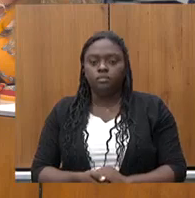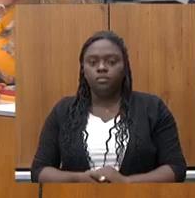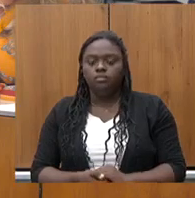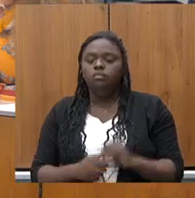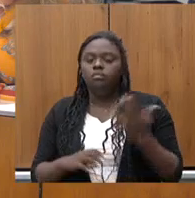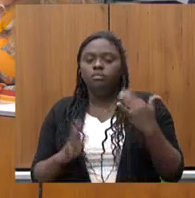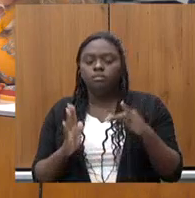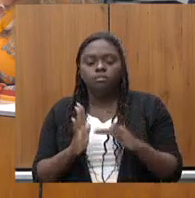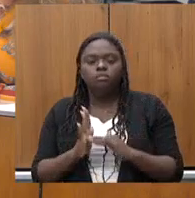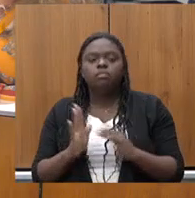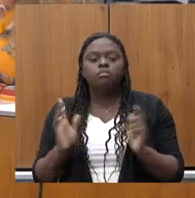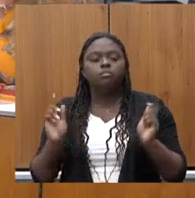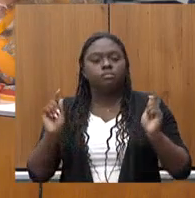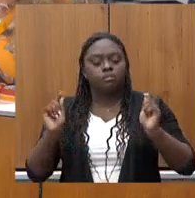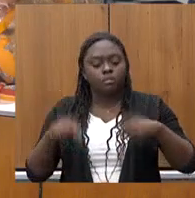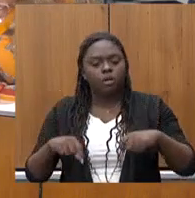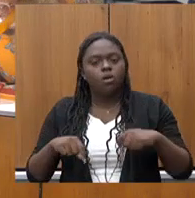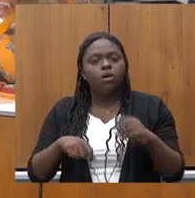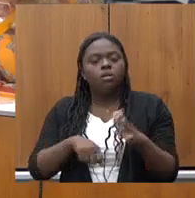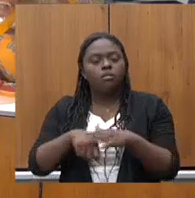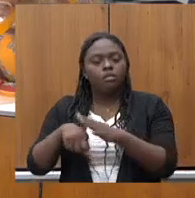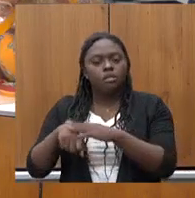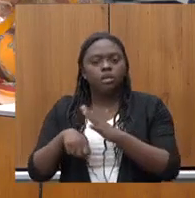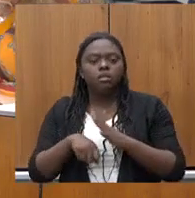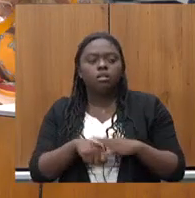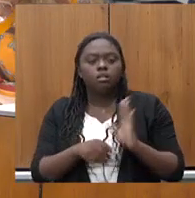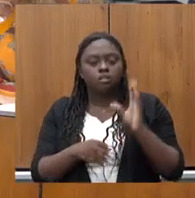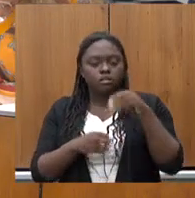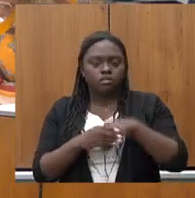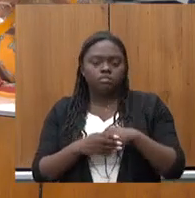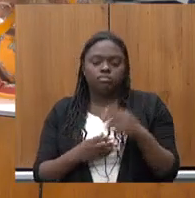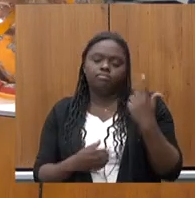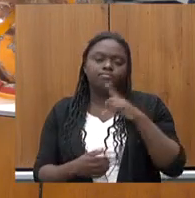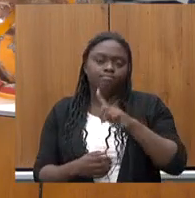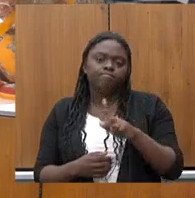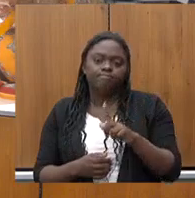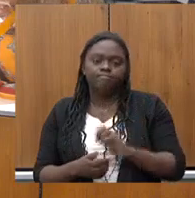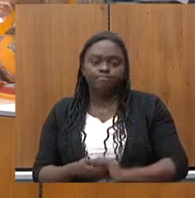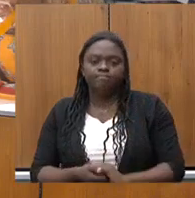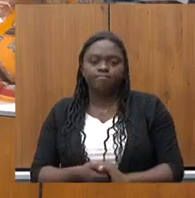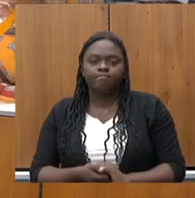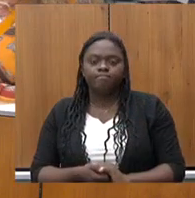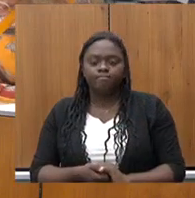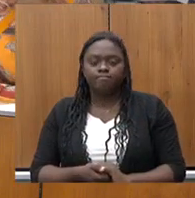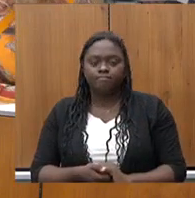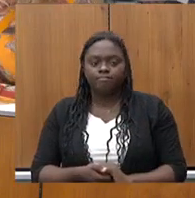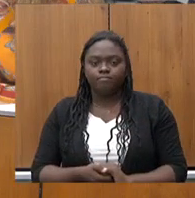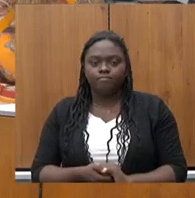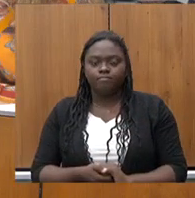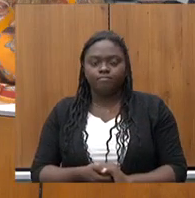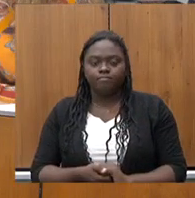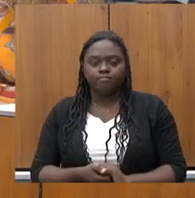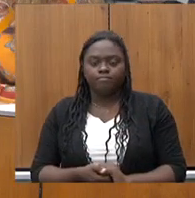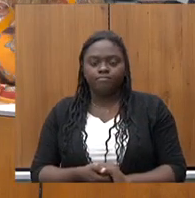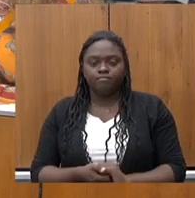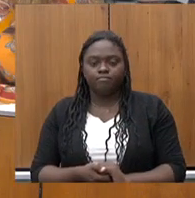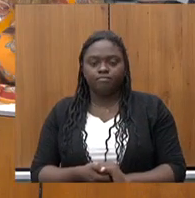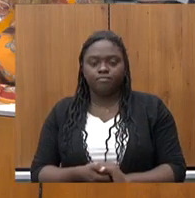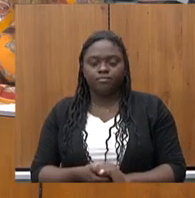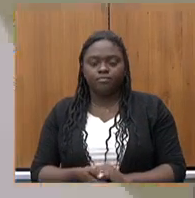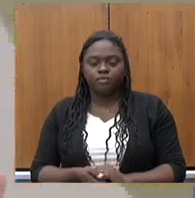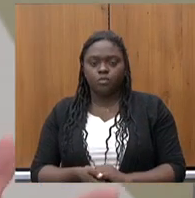puder que a gente pode fazer internamente a gente fez foram light